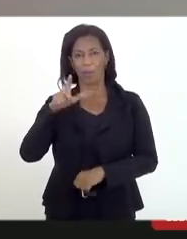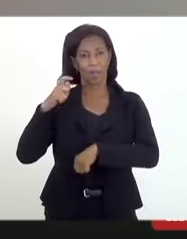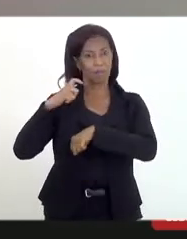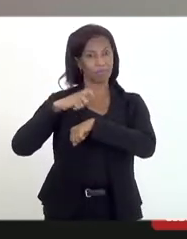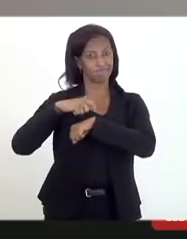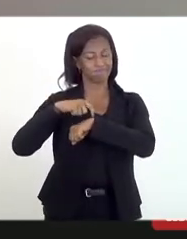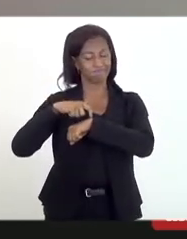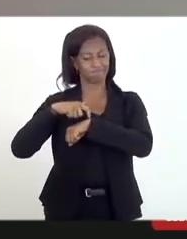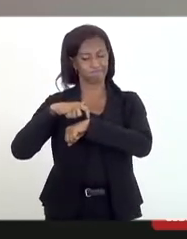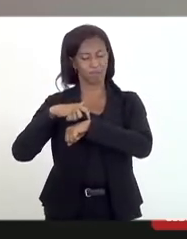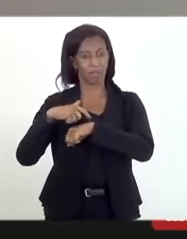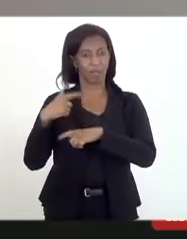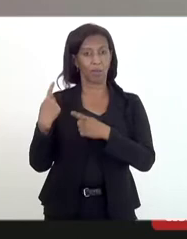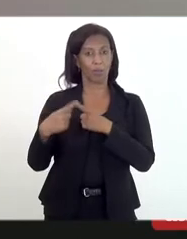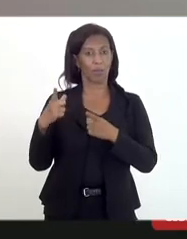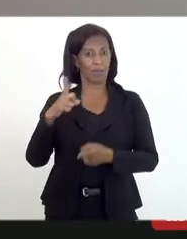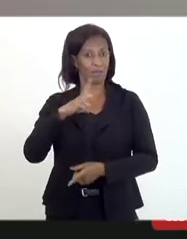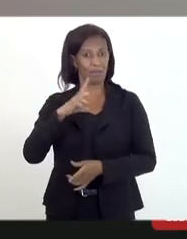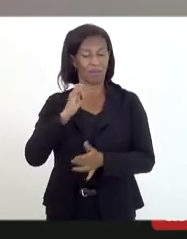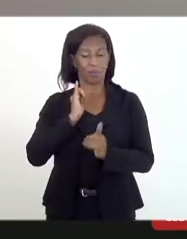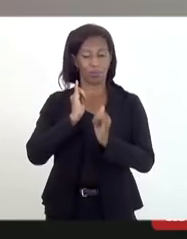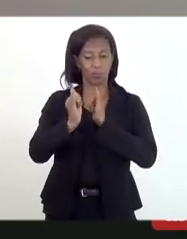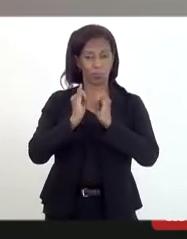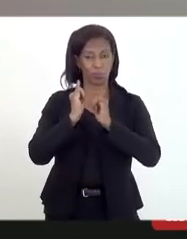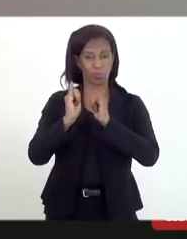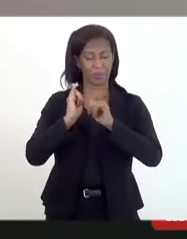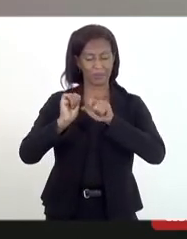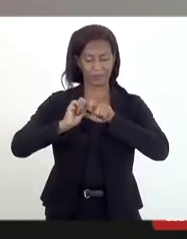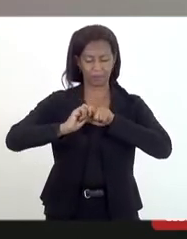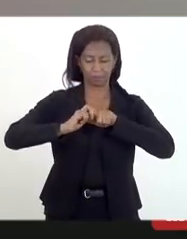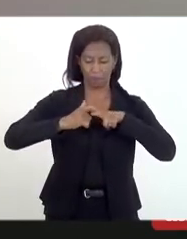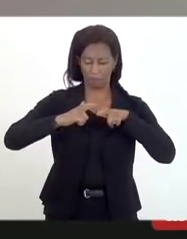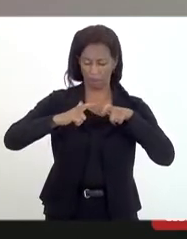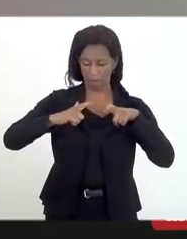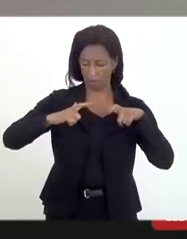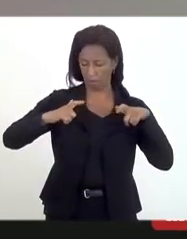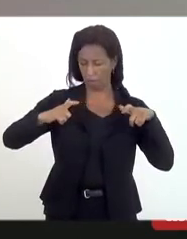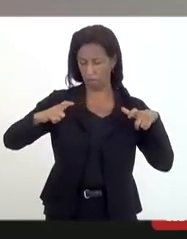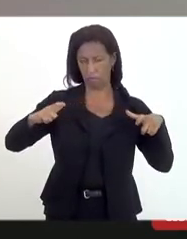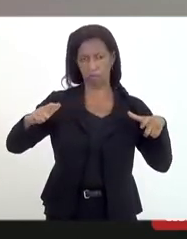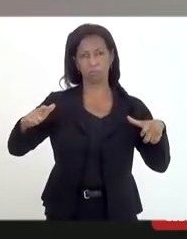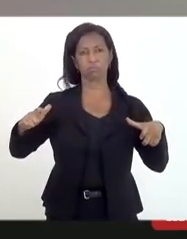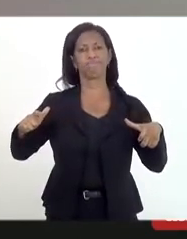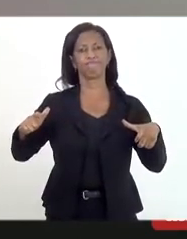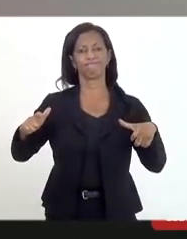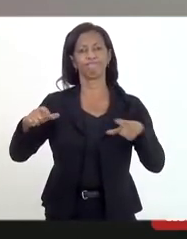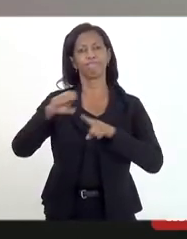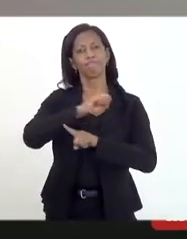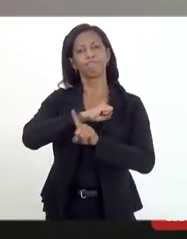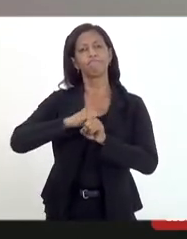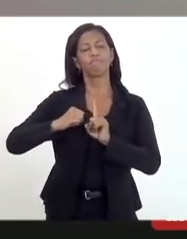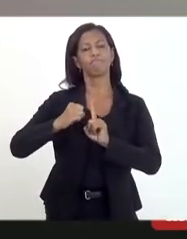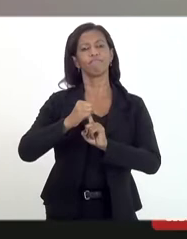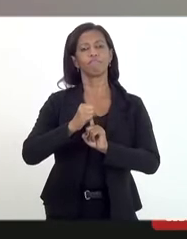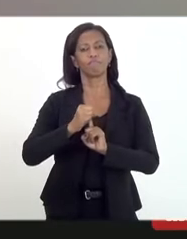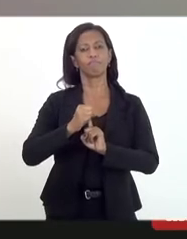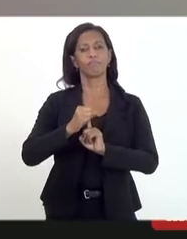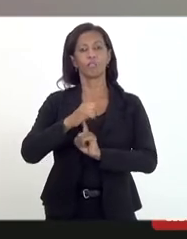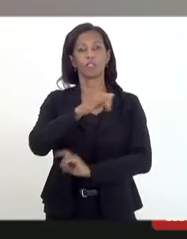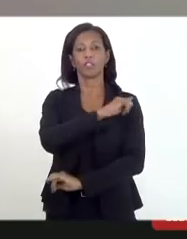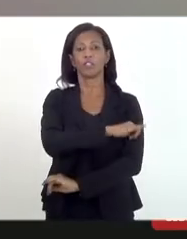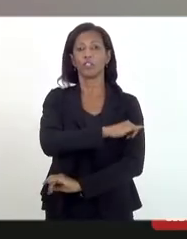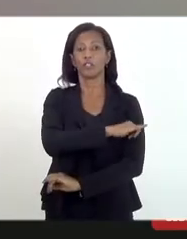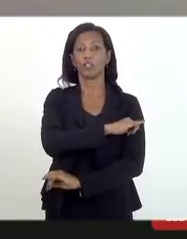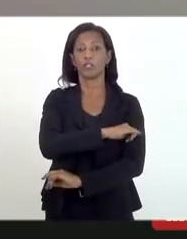até porque temos notícias desse crescente fenômeno social no Rio de Janeiro,